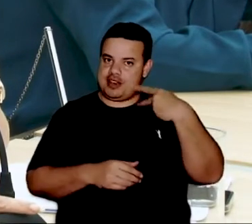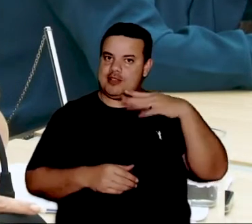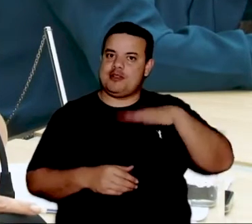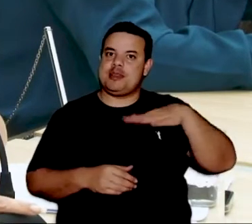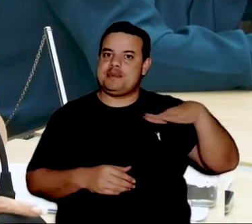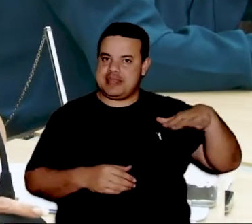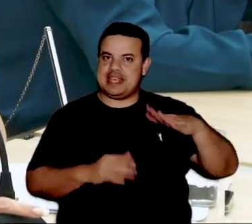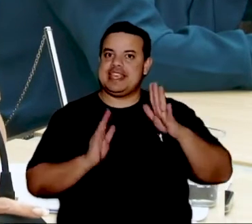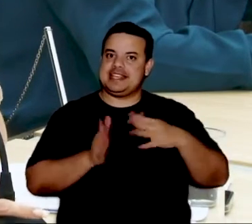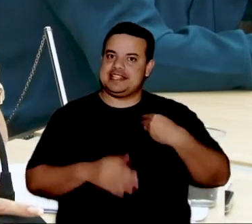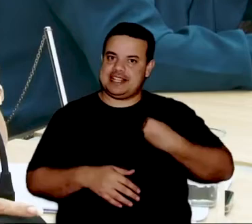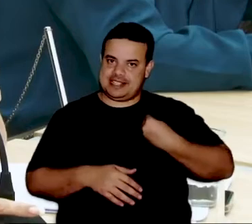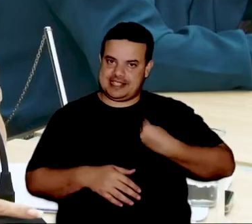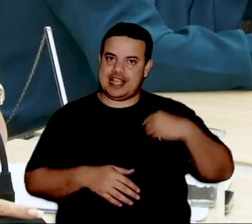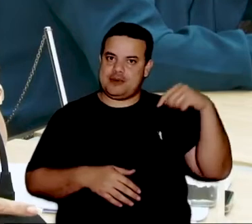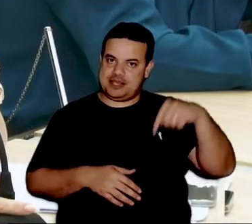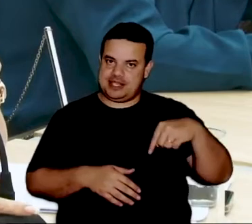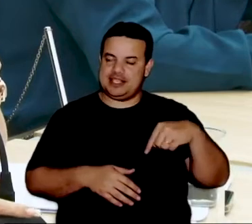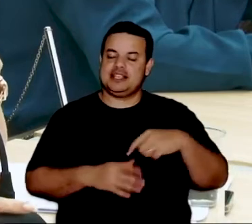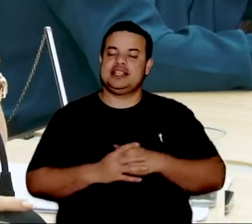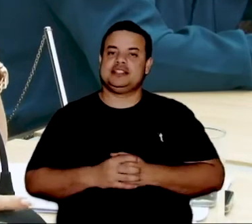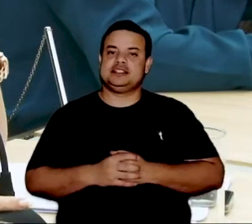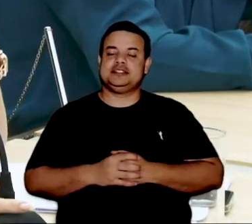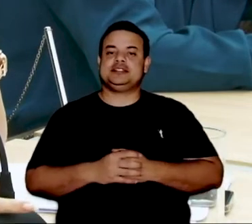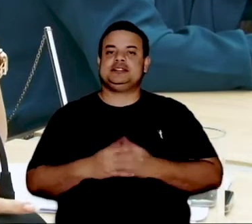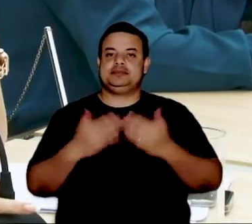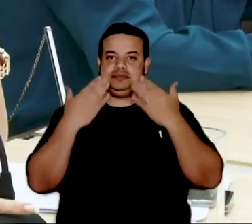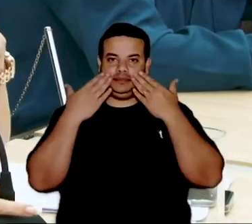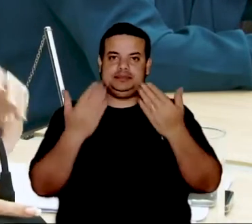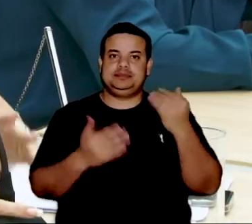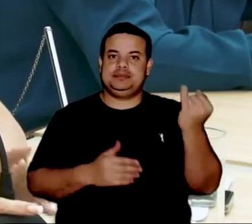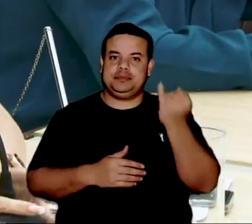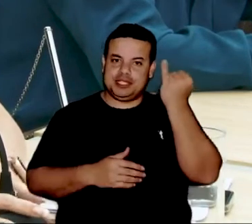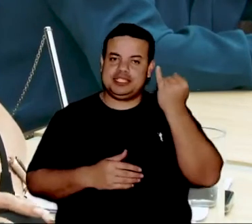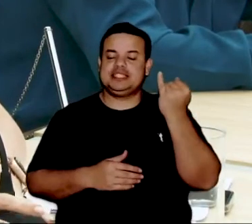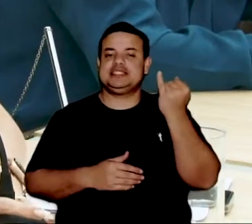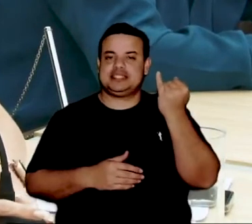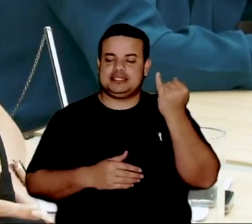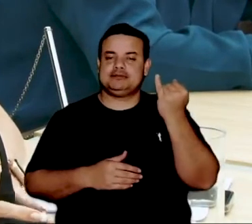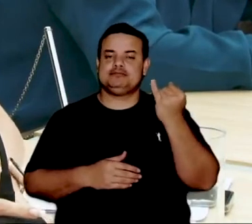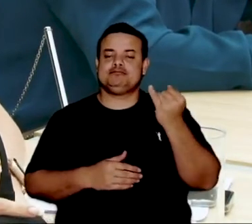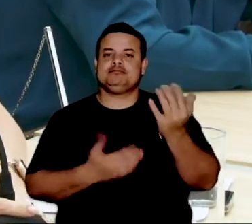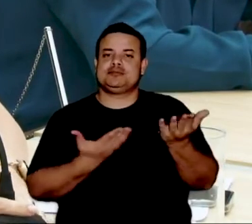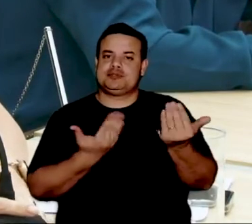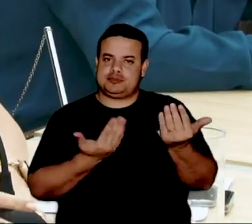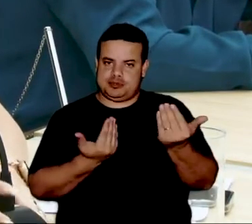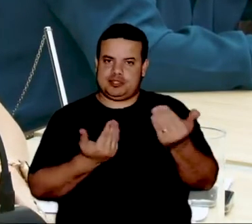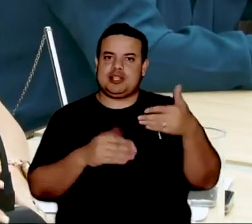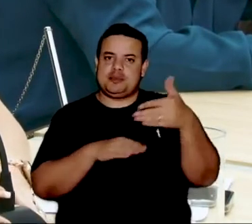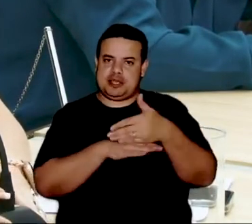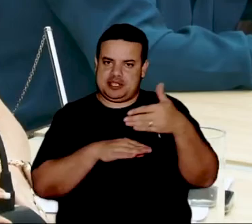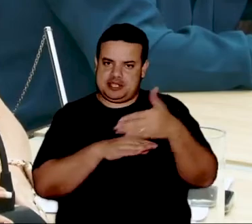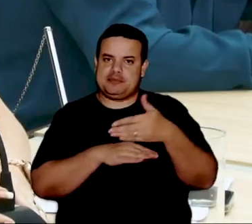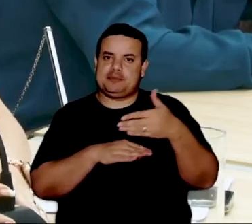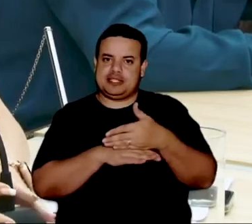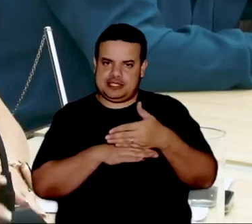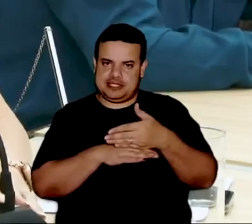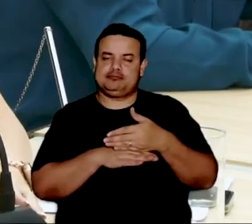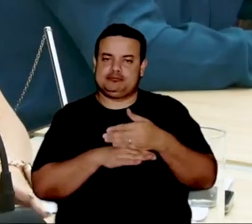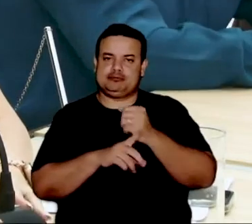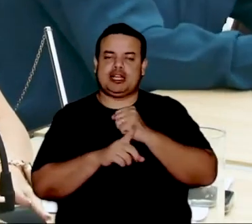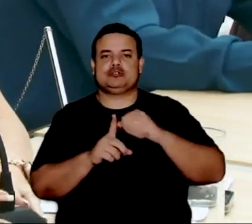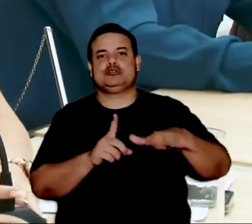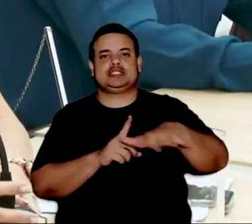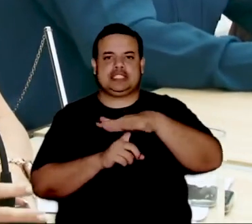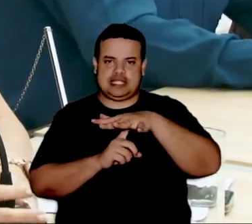aqui. A importância da participação desses adolescentes na nossa sociedade, não só